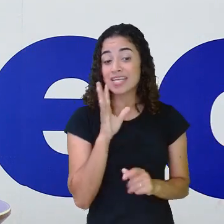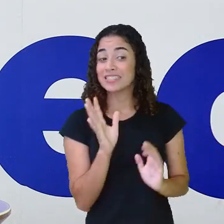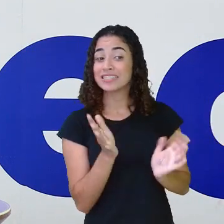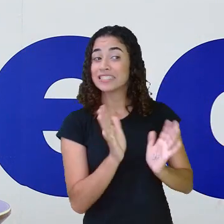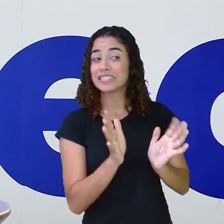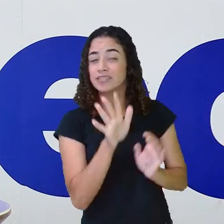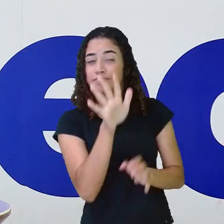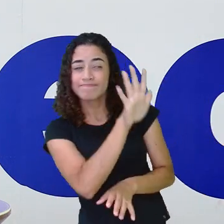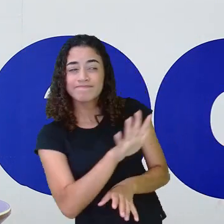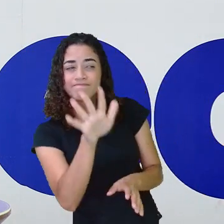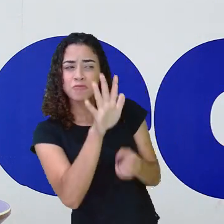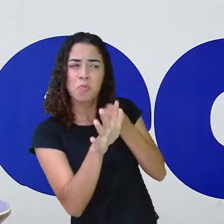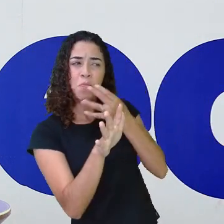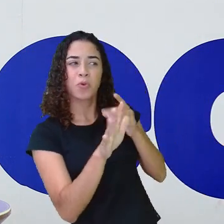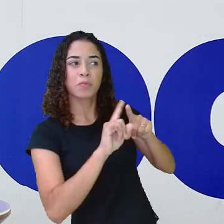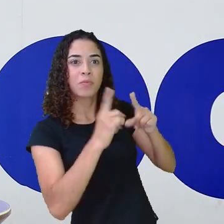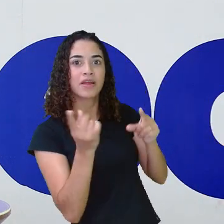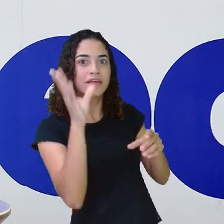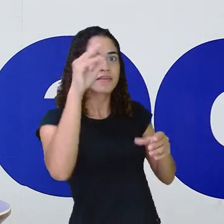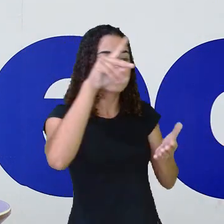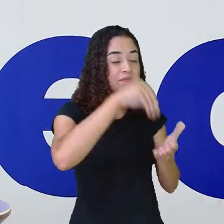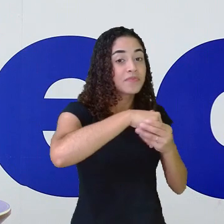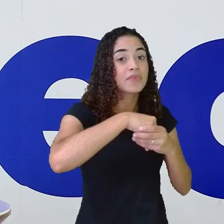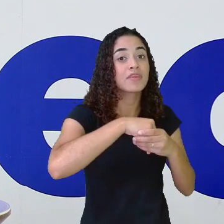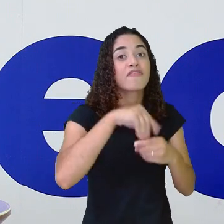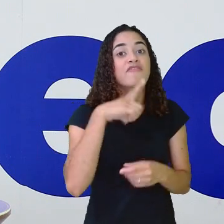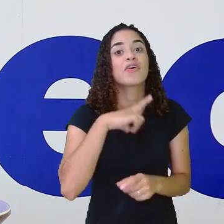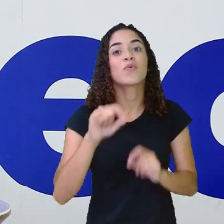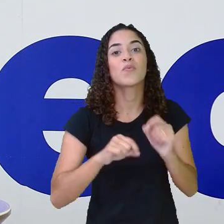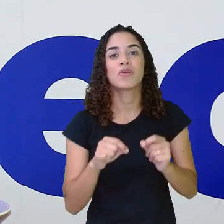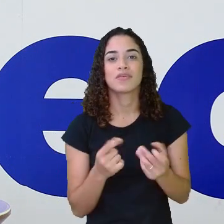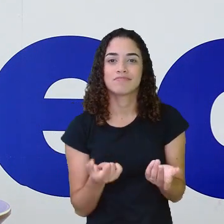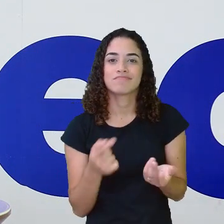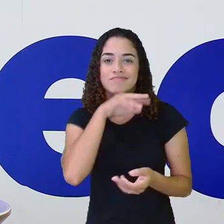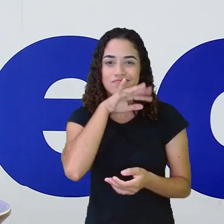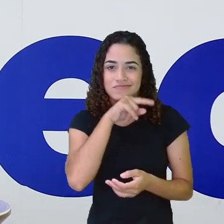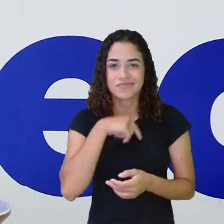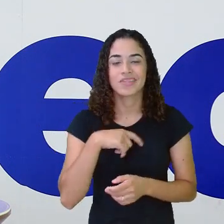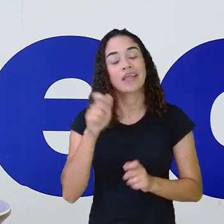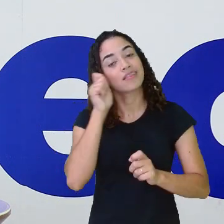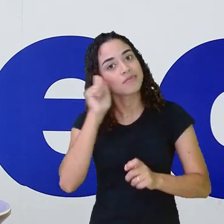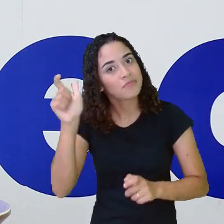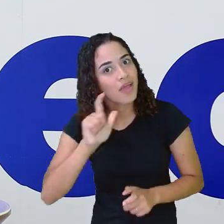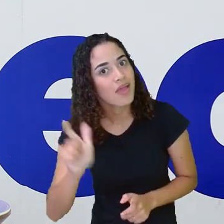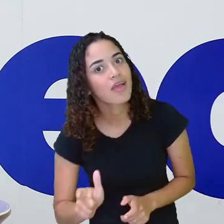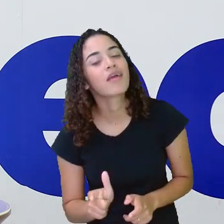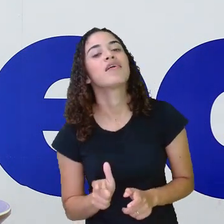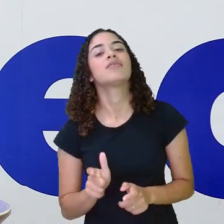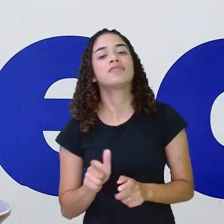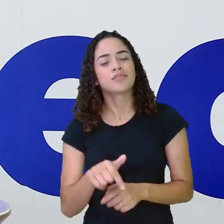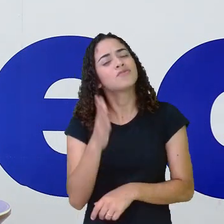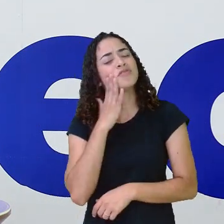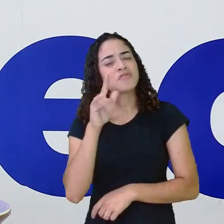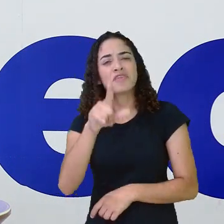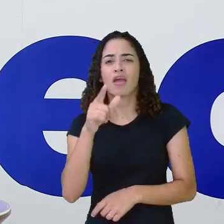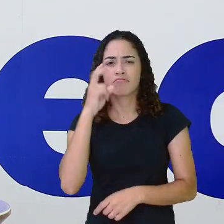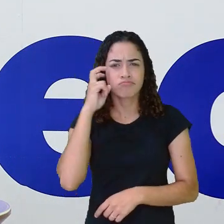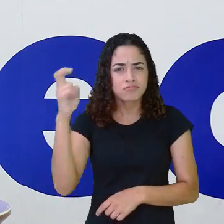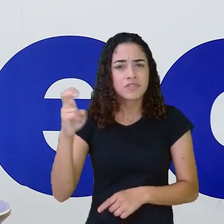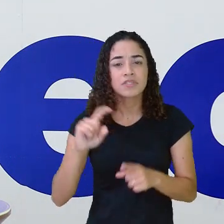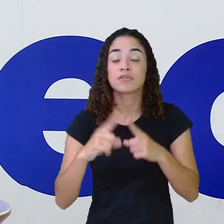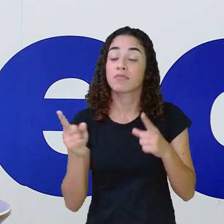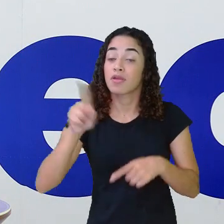parecem. Então, a gente precisa prestar atenção. Se liga aqui, Tônia, eu sei que vocês são muito espertos, são muito espertas, mas